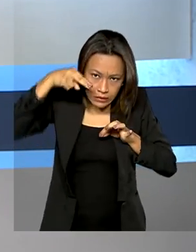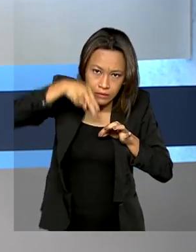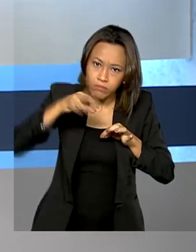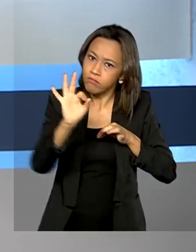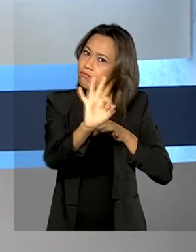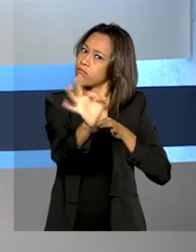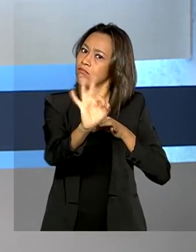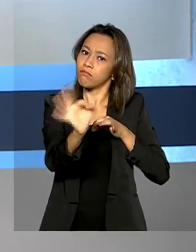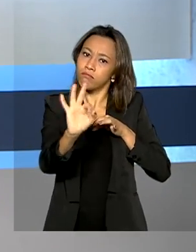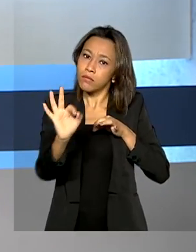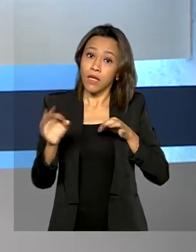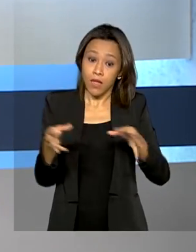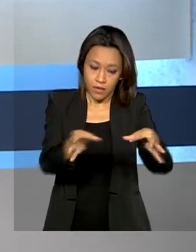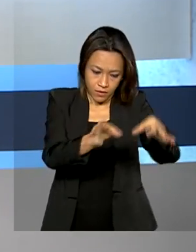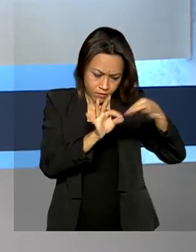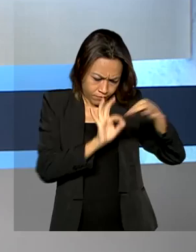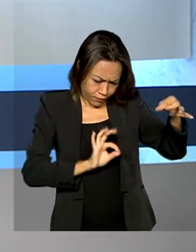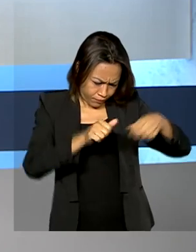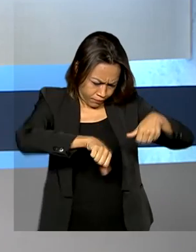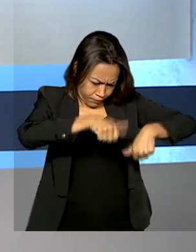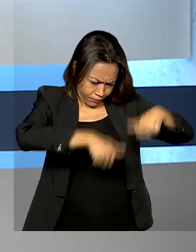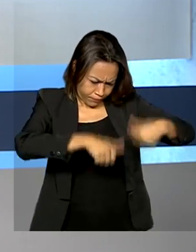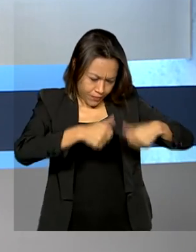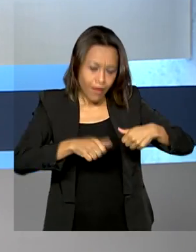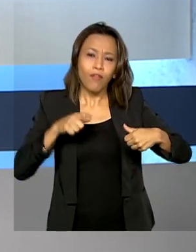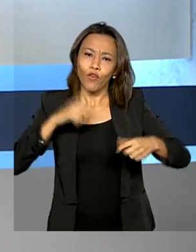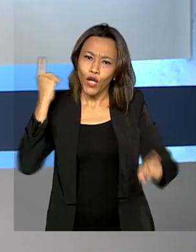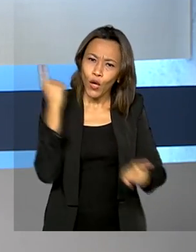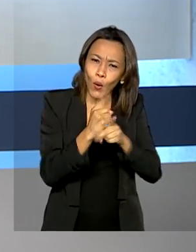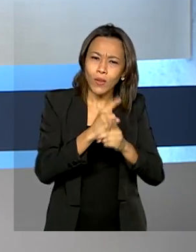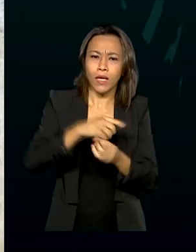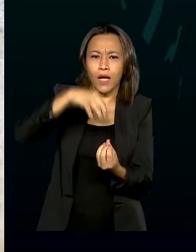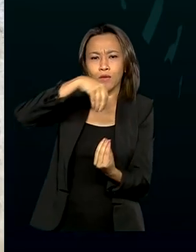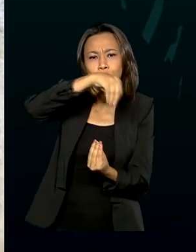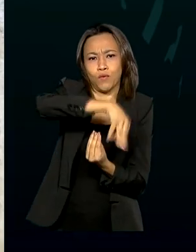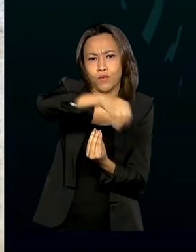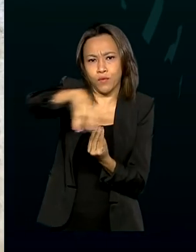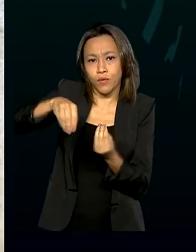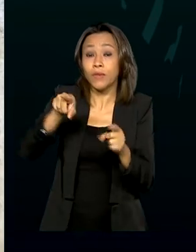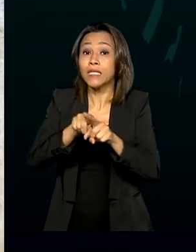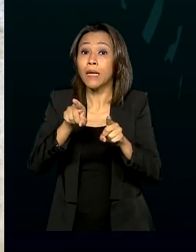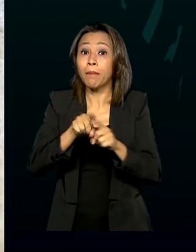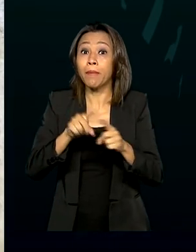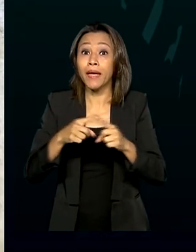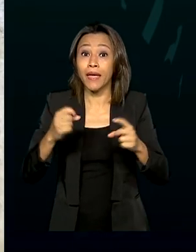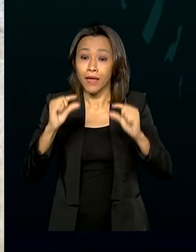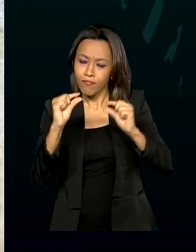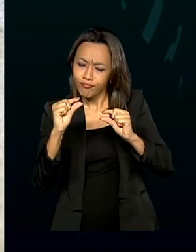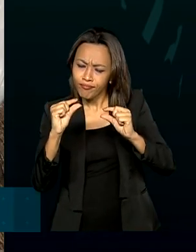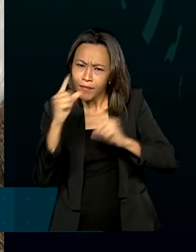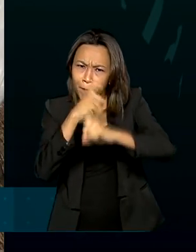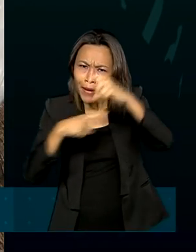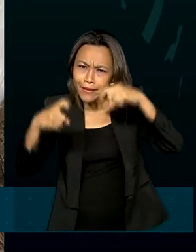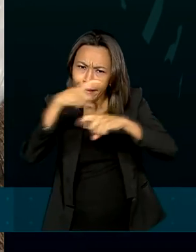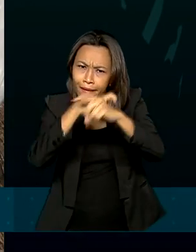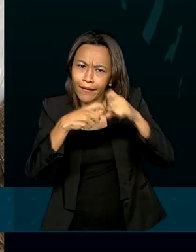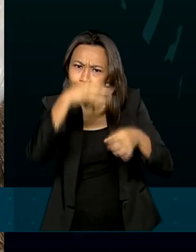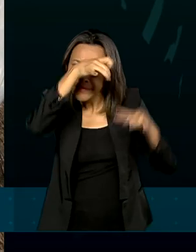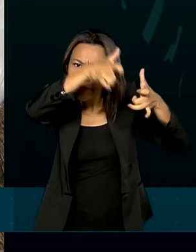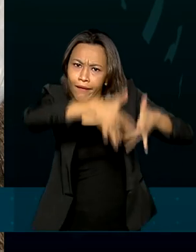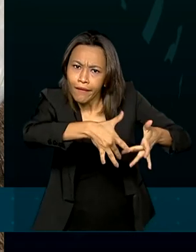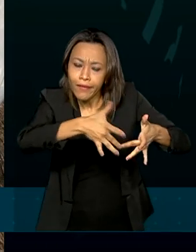amostras analisadas, foram encontrados fungos e bactérias. Foram mais de 30 mil amostras que